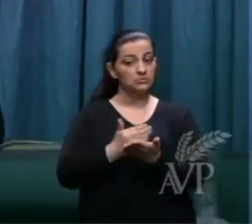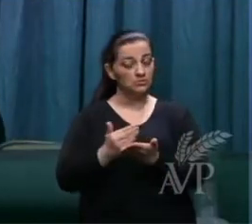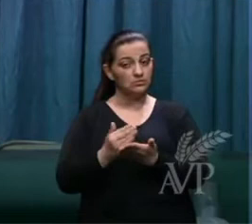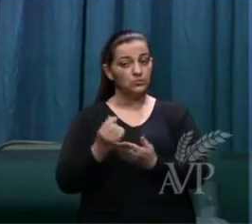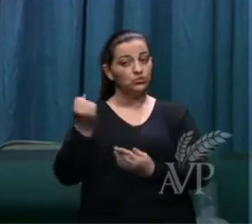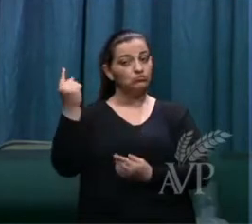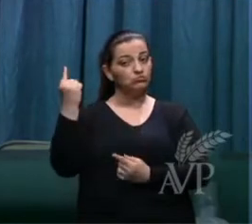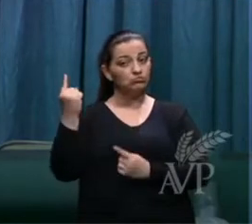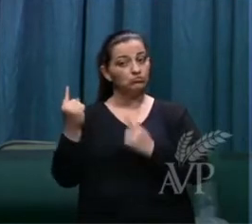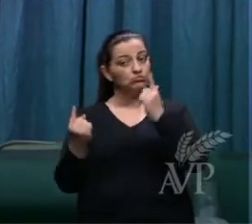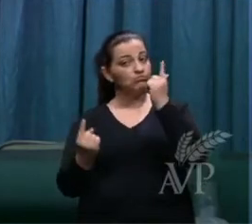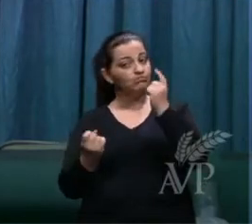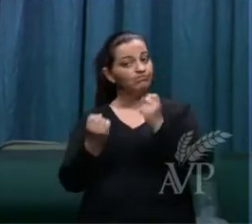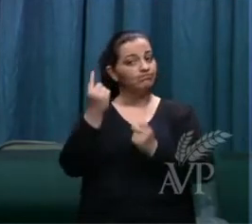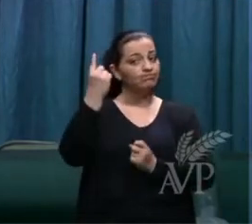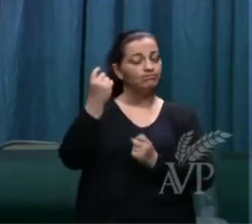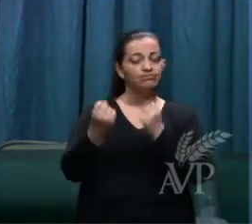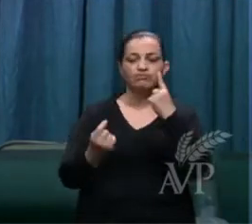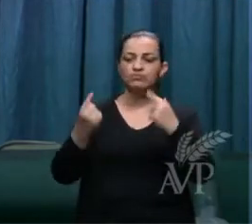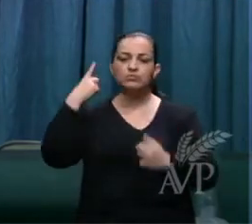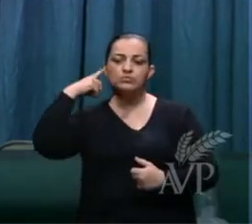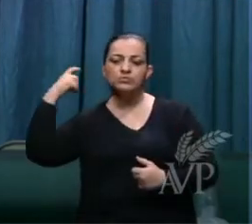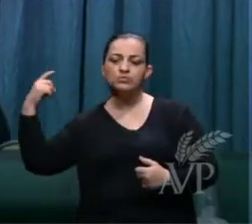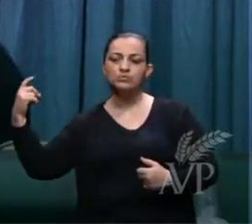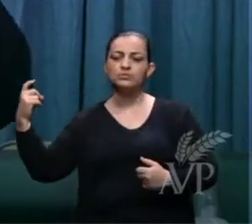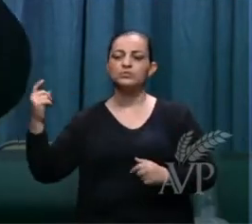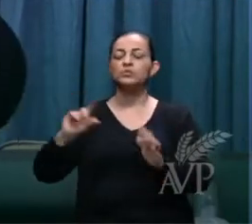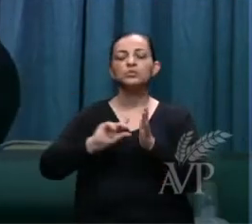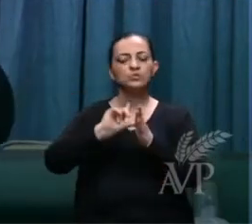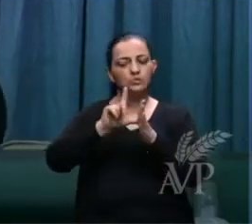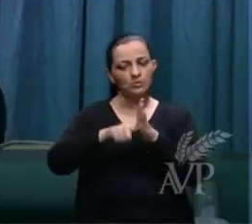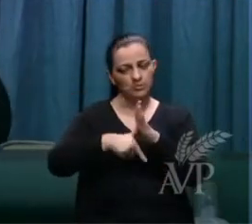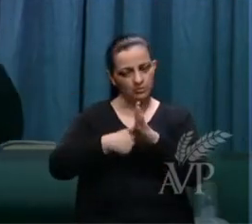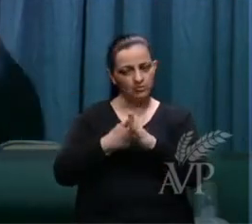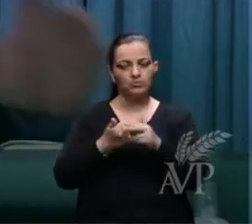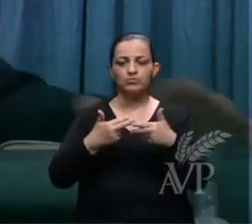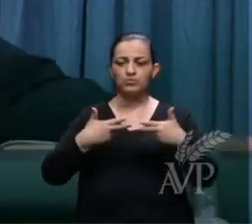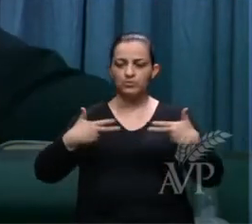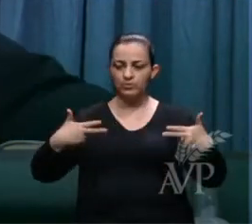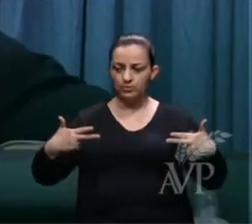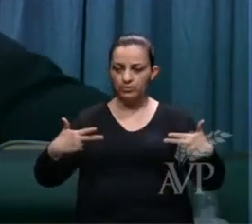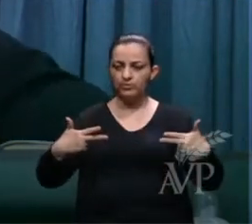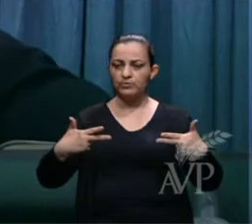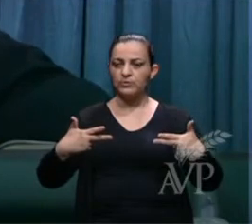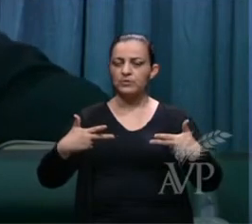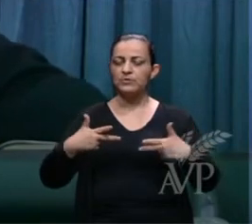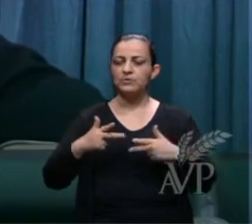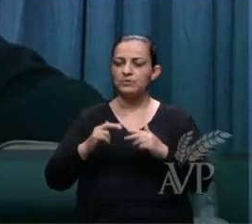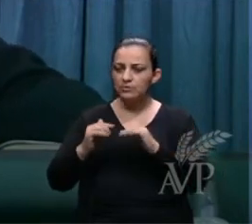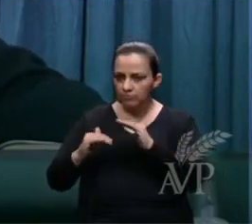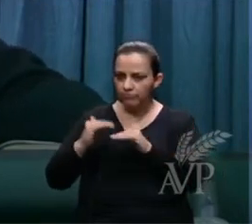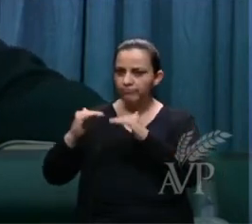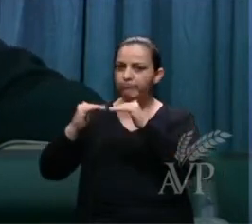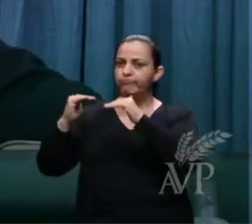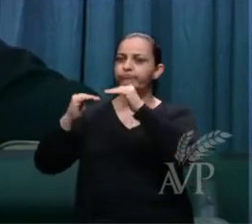um ou outro barulhinho e depois a coisa se firma.